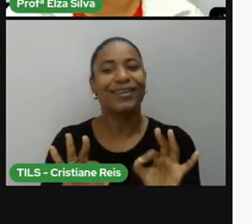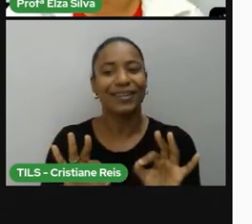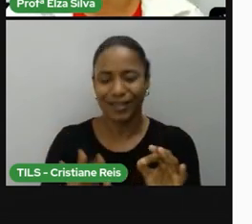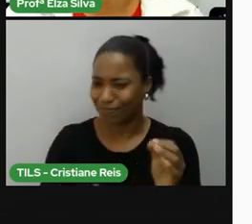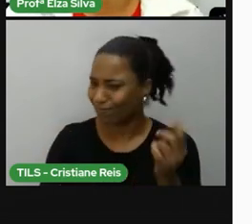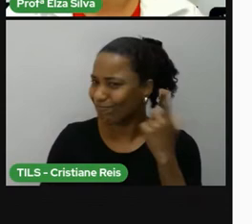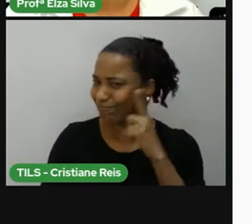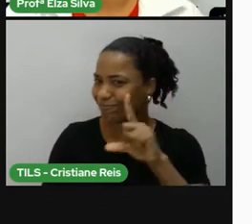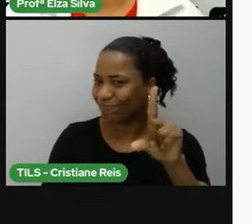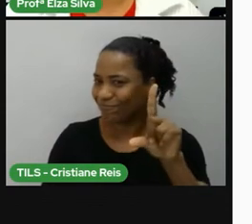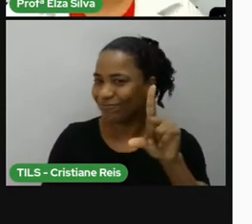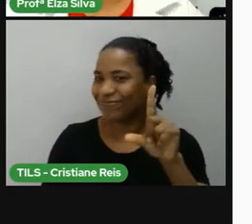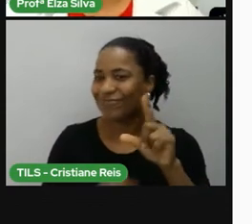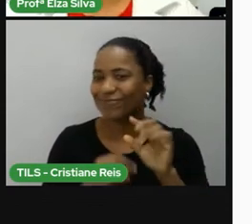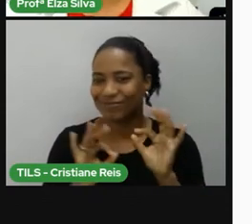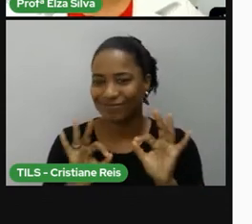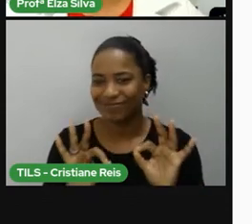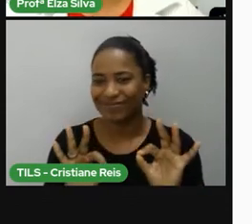sucesso.